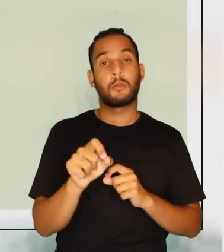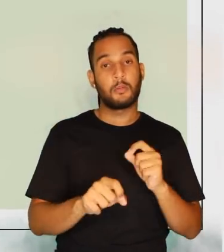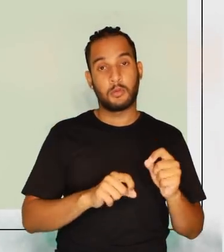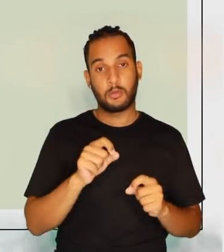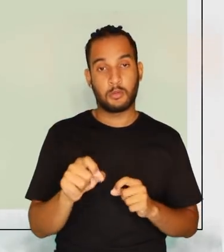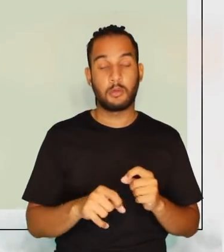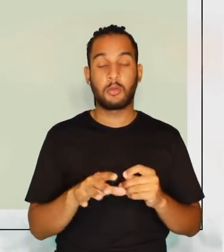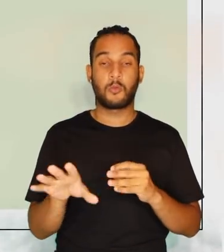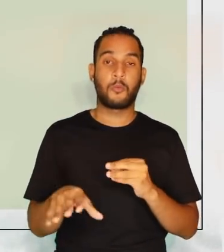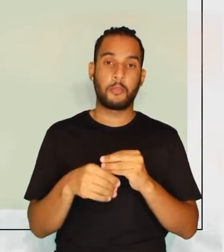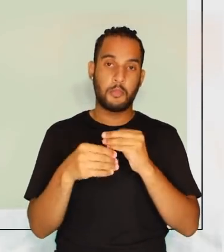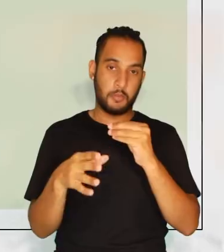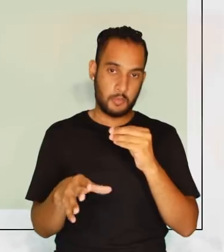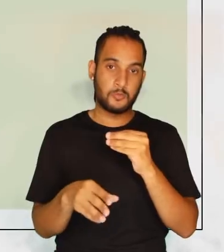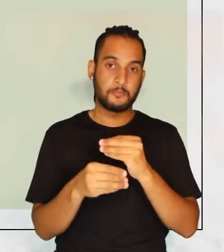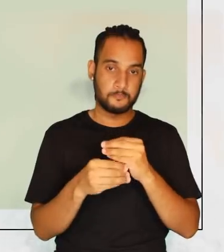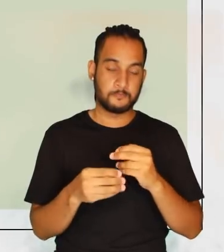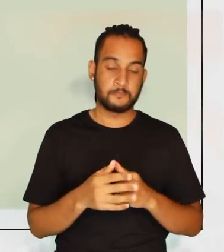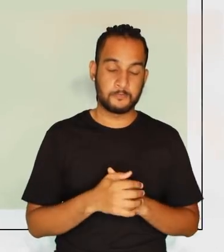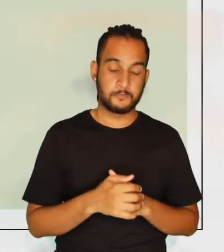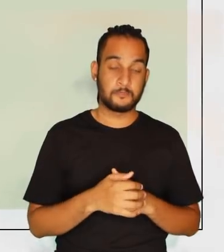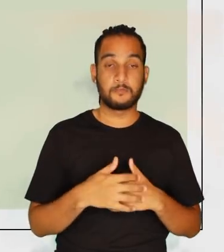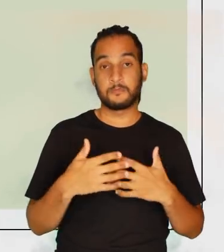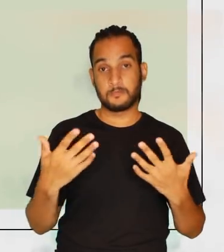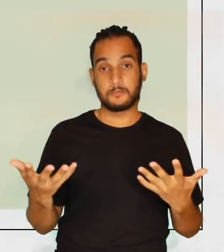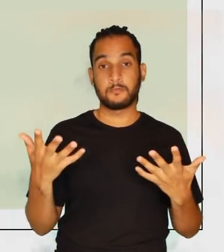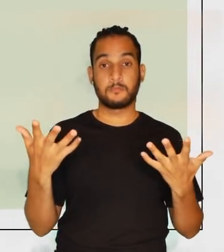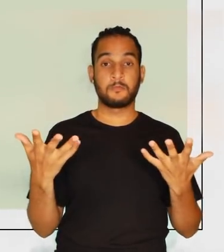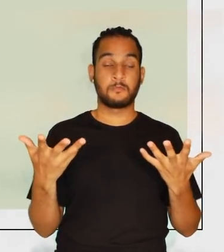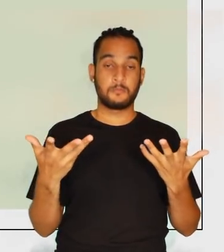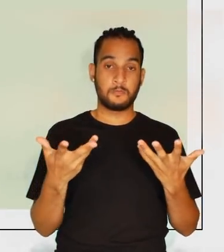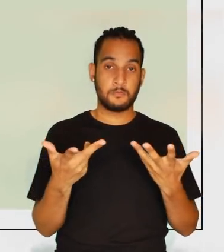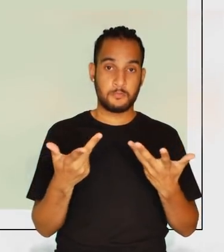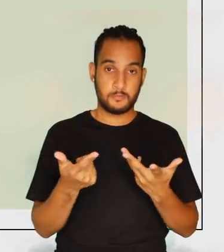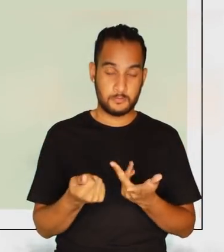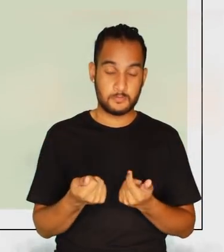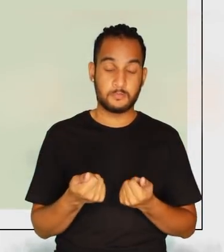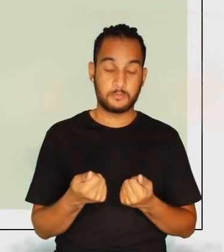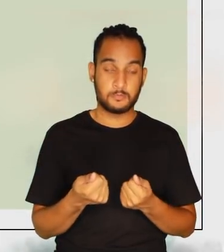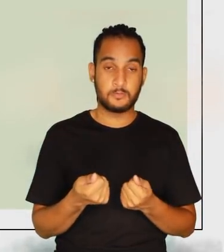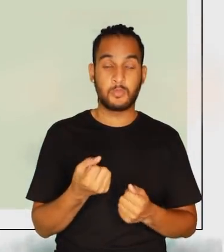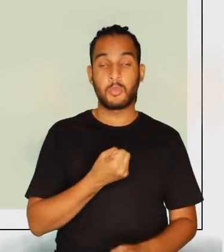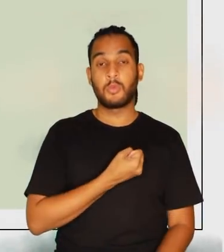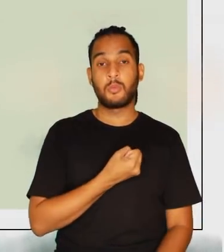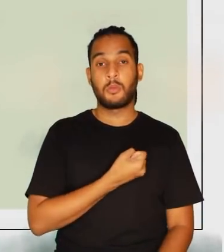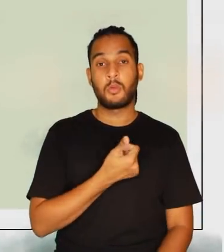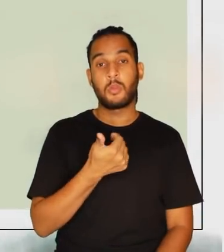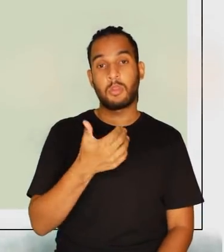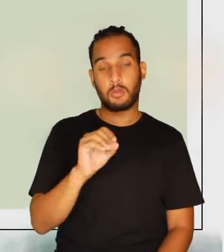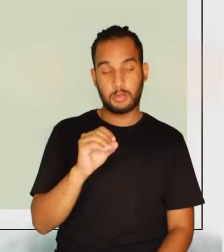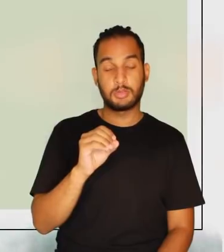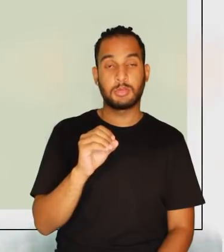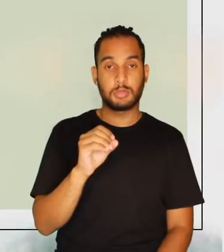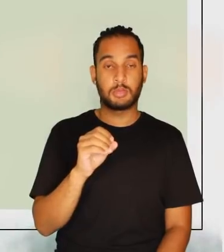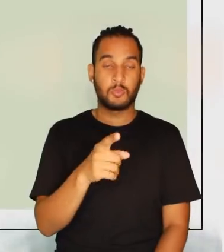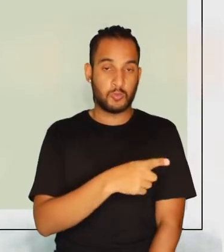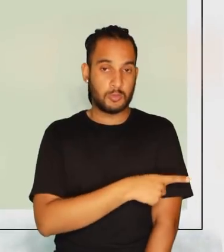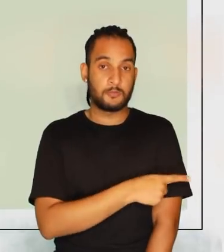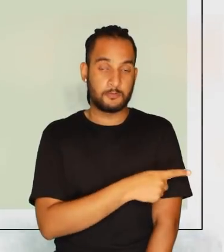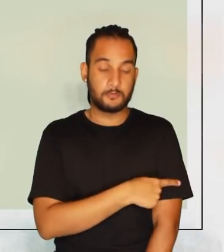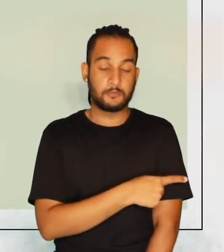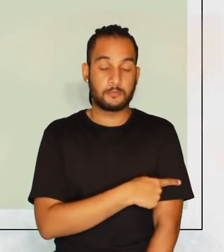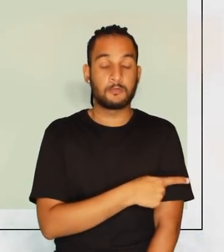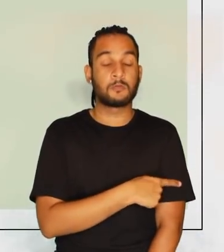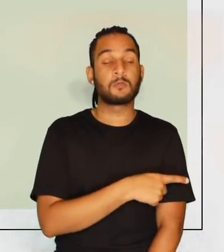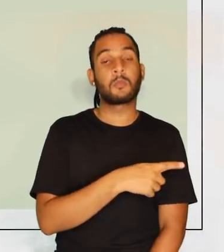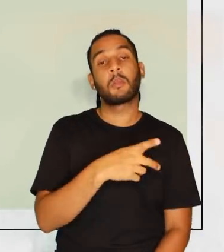habilidades que a gente chamou, então, de complementares. então, a habilidade número 10 aqui do primeiro